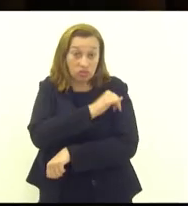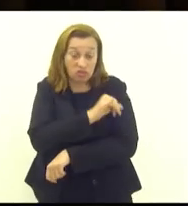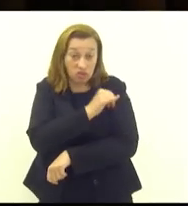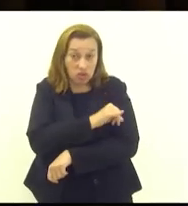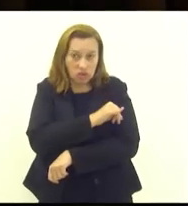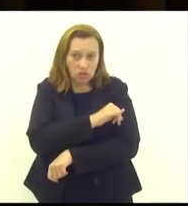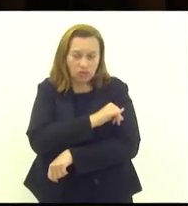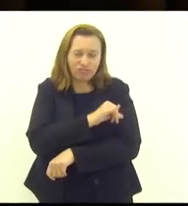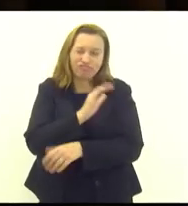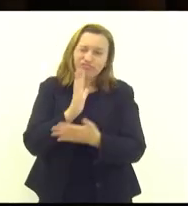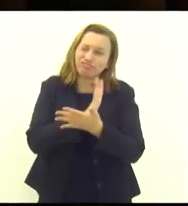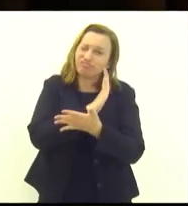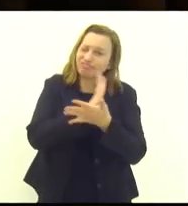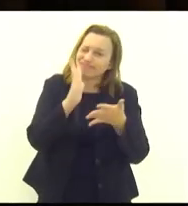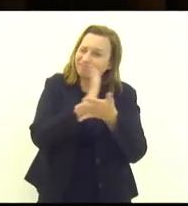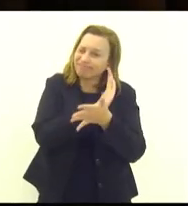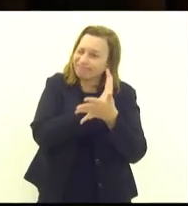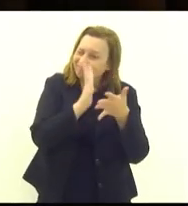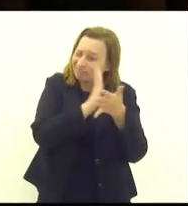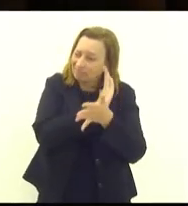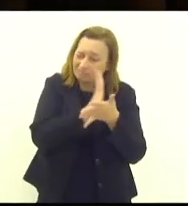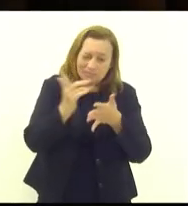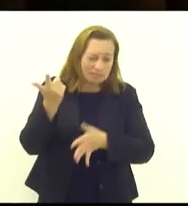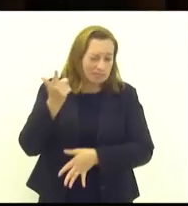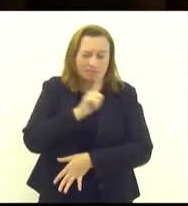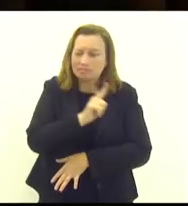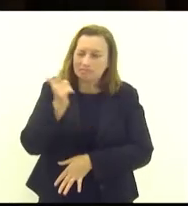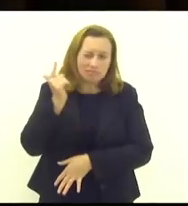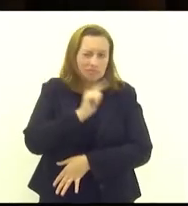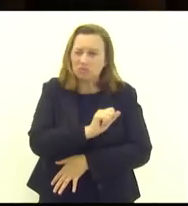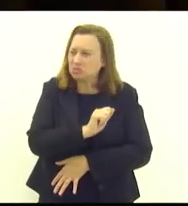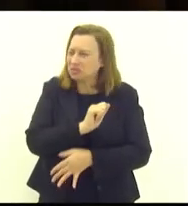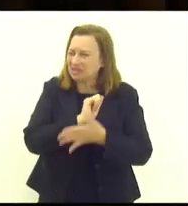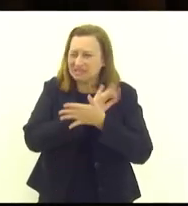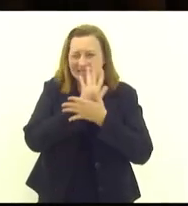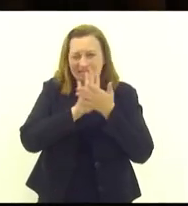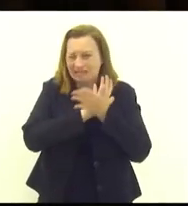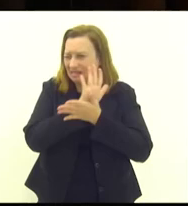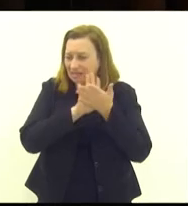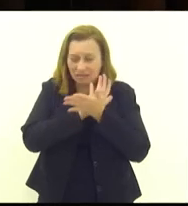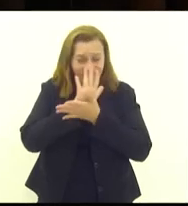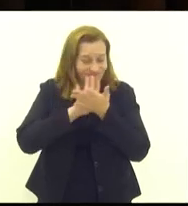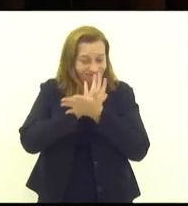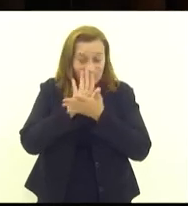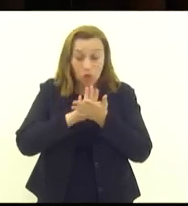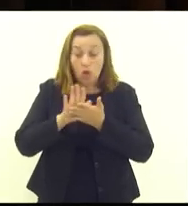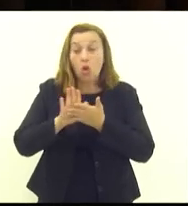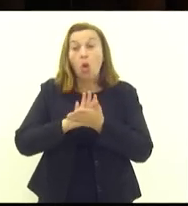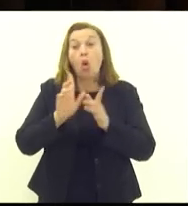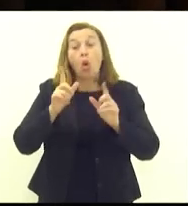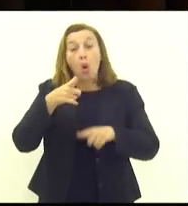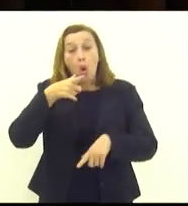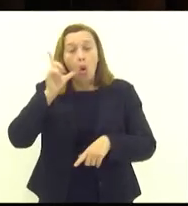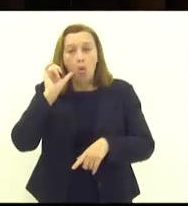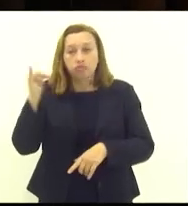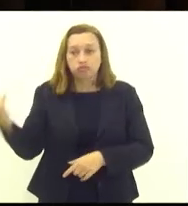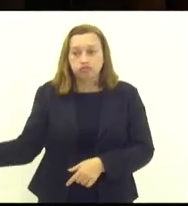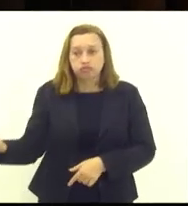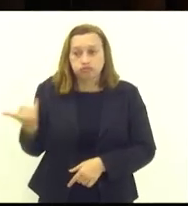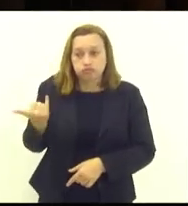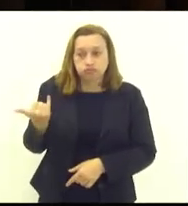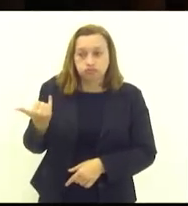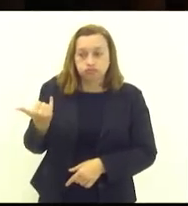muitas das vezes não consegue agendar. recebi ontem telefonema